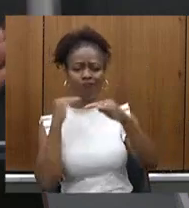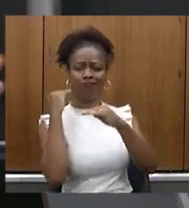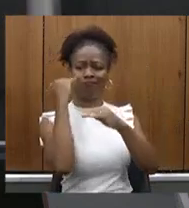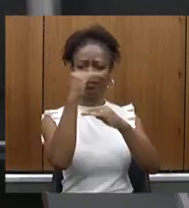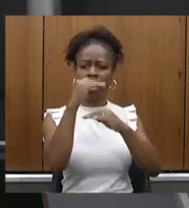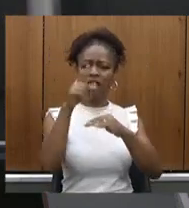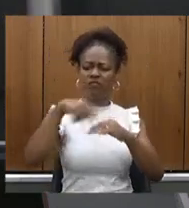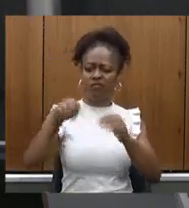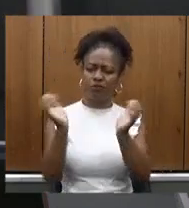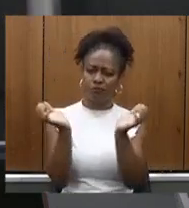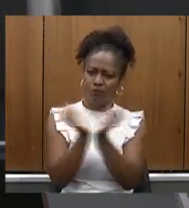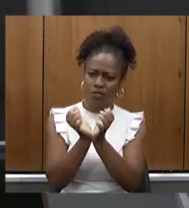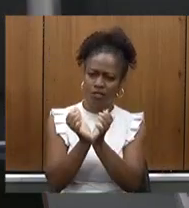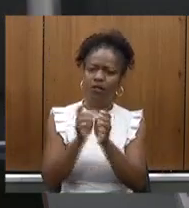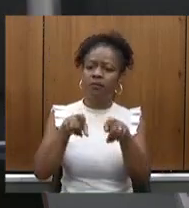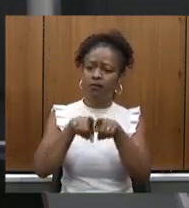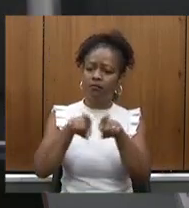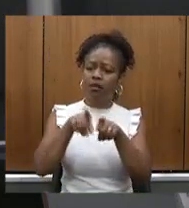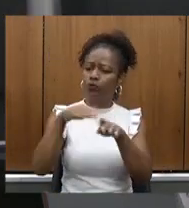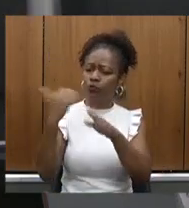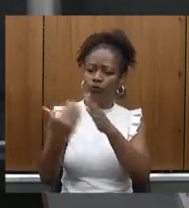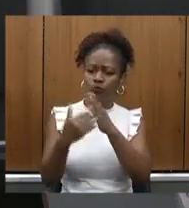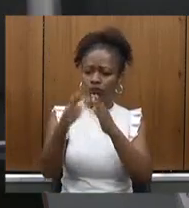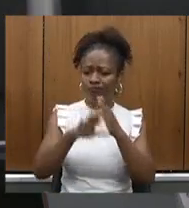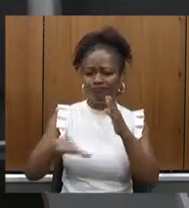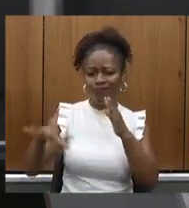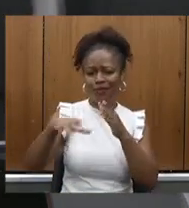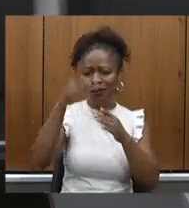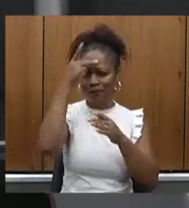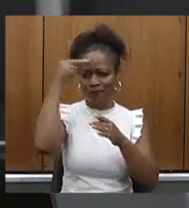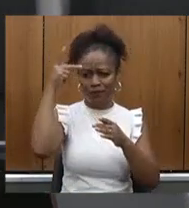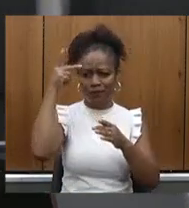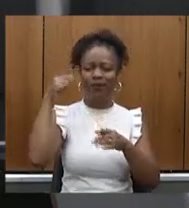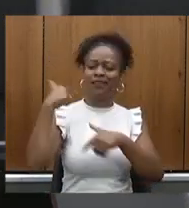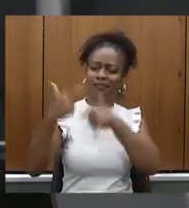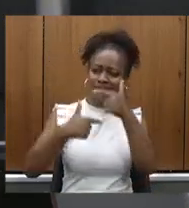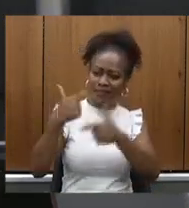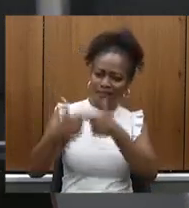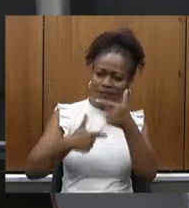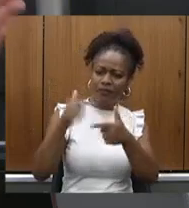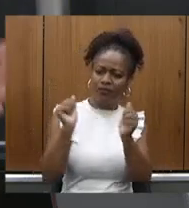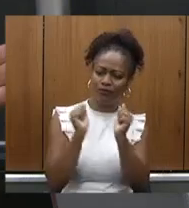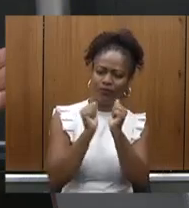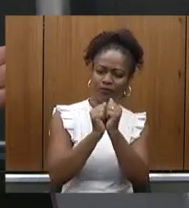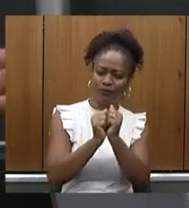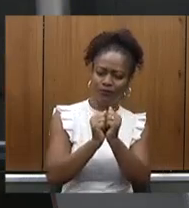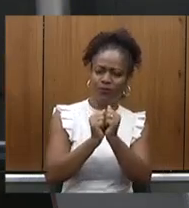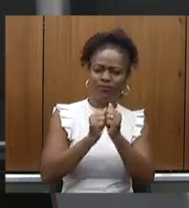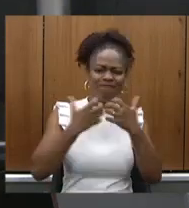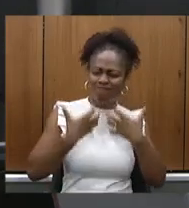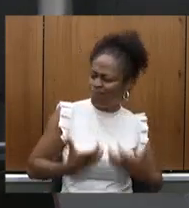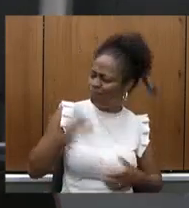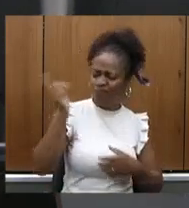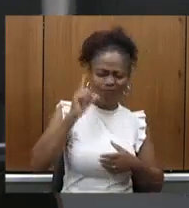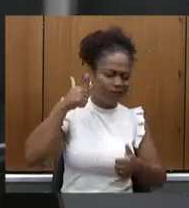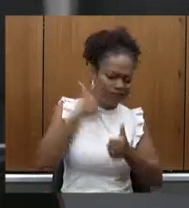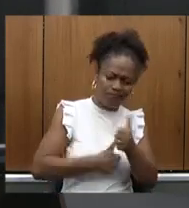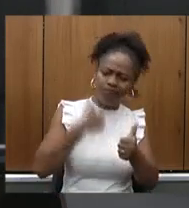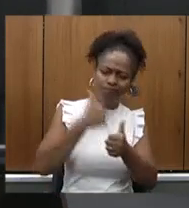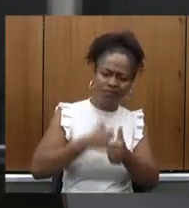com a sua equipe com todas as pessoas que sempre puderam trabalhar incansavelmente sozinhas